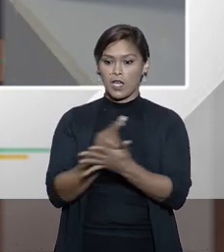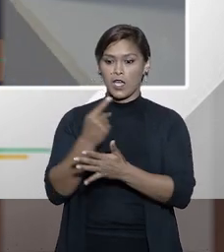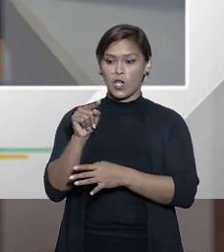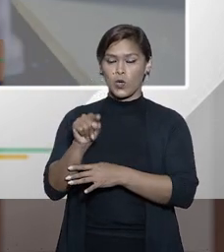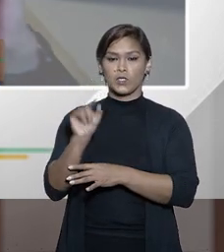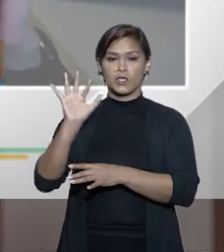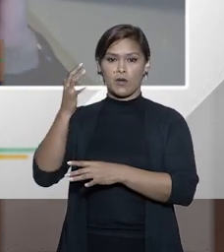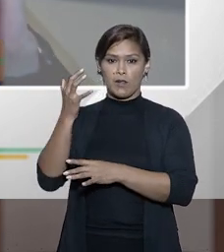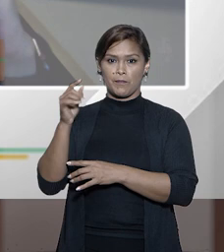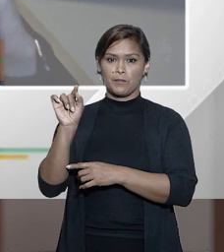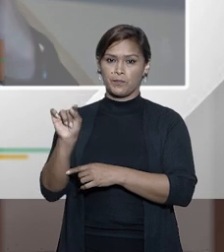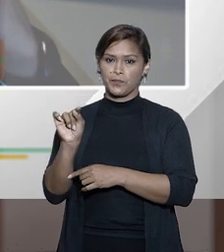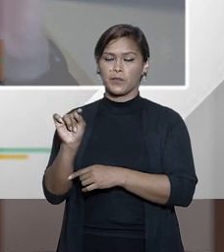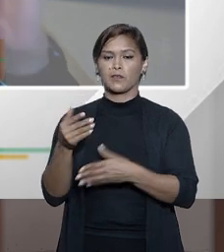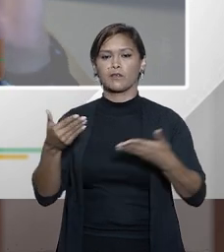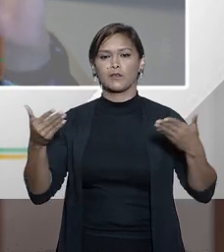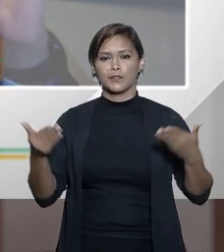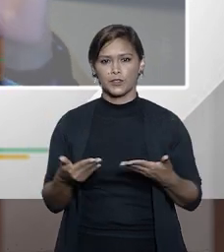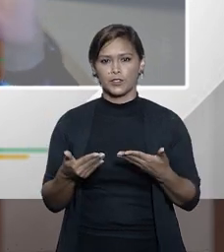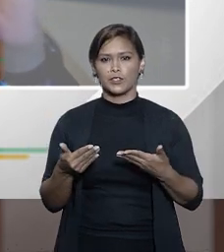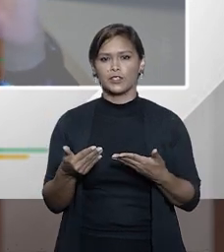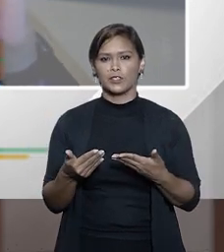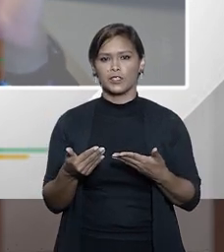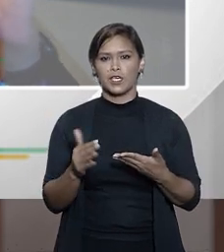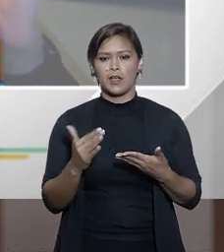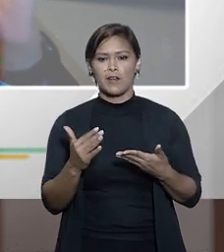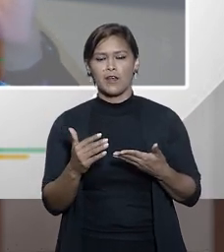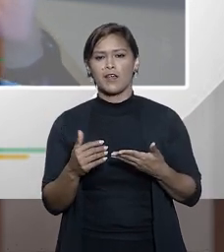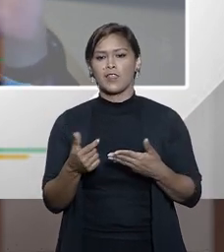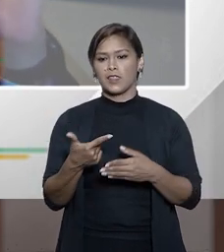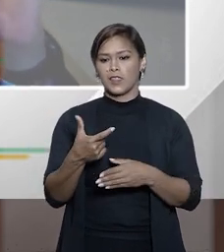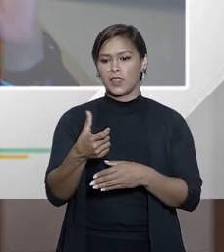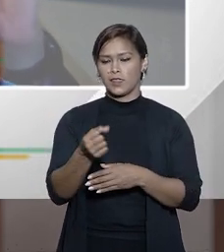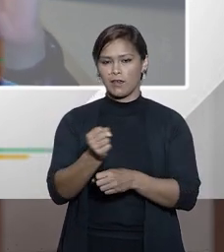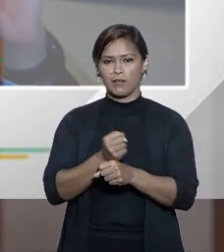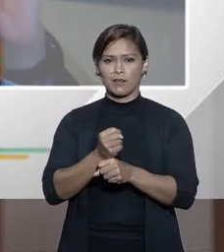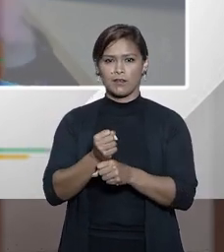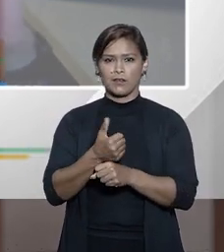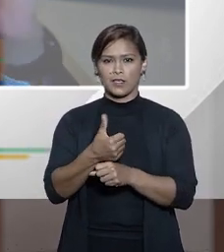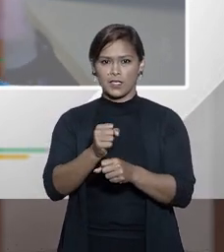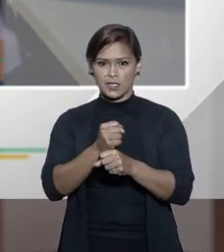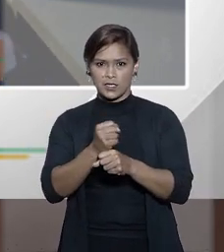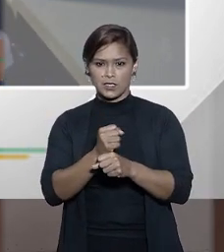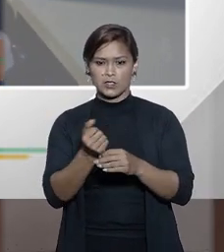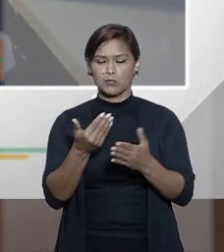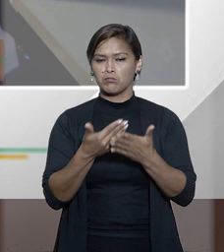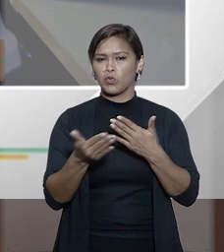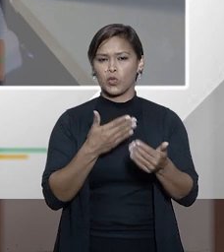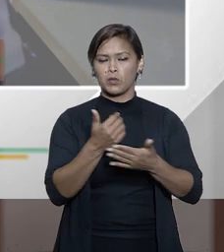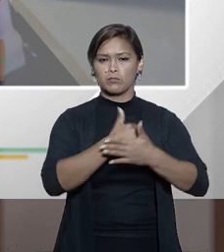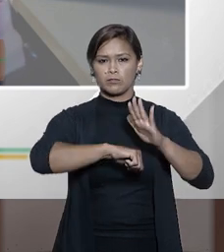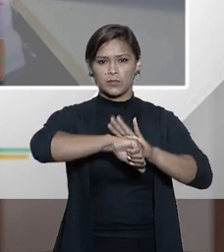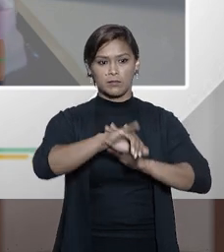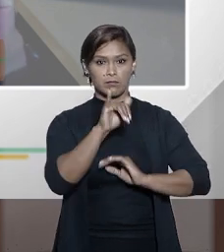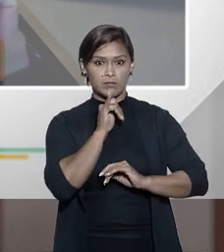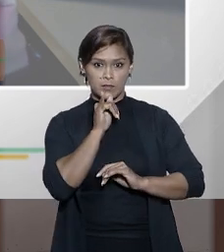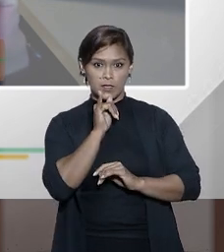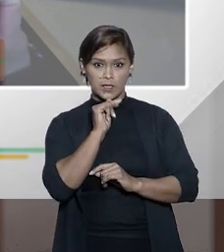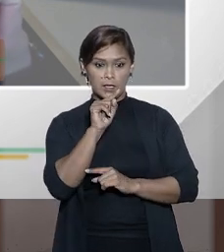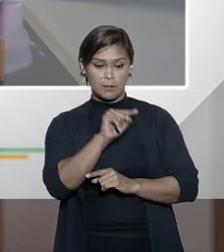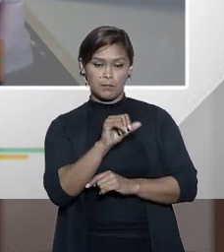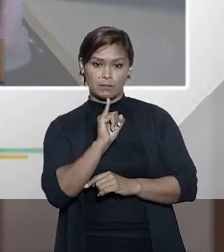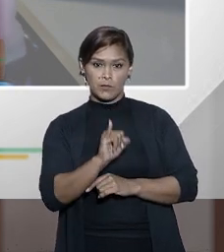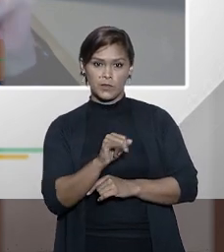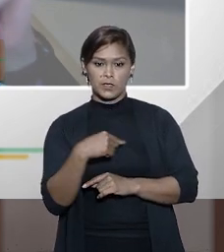aconteceu em 2013 já perto de fazer 10 anos um crime um crime qualquer se